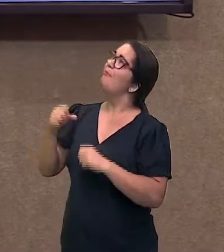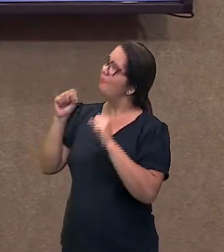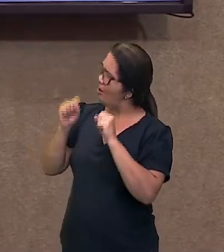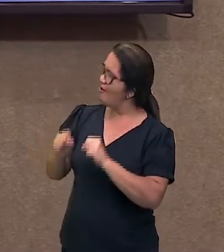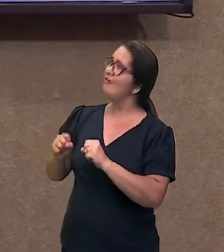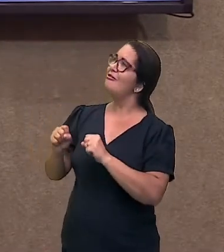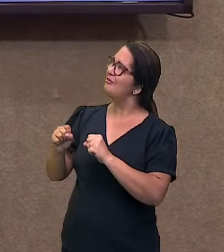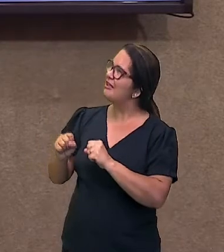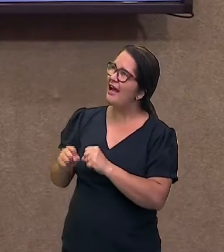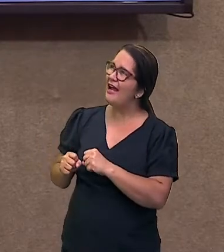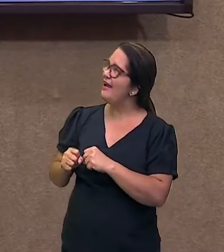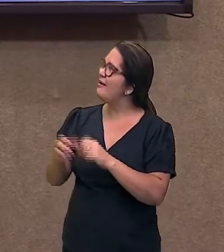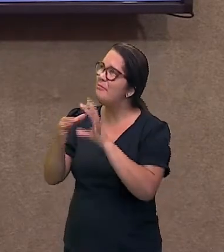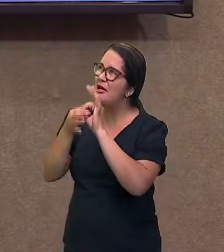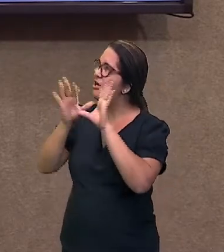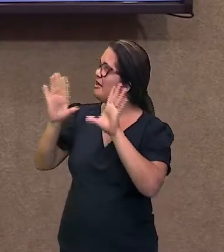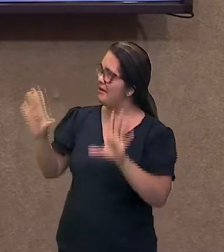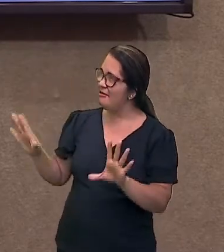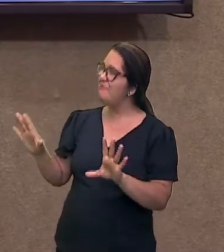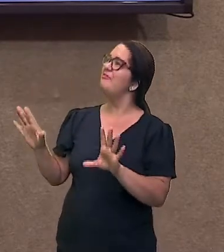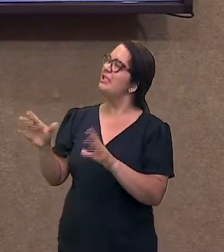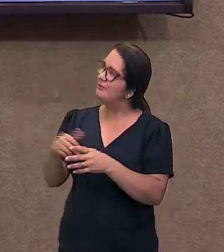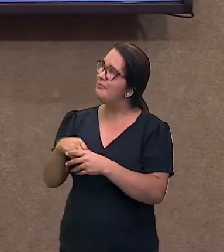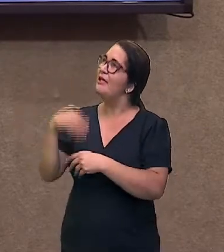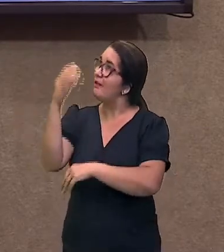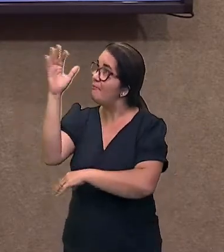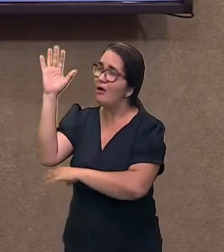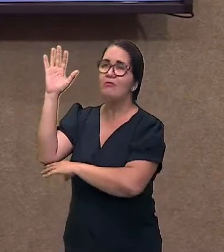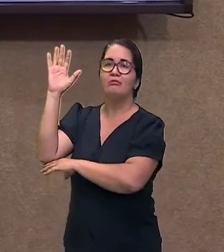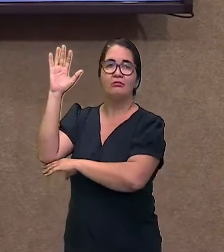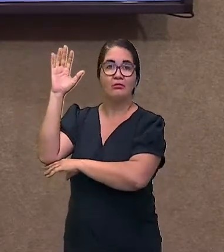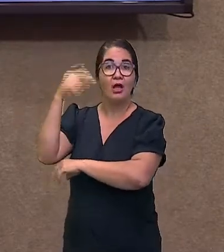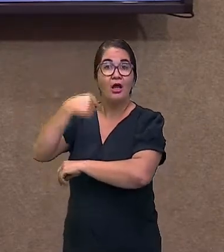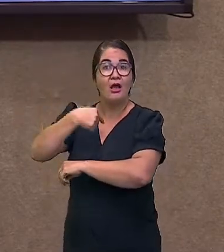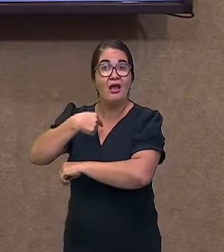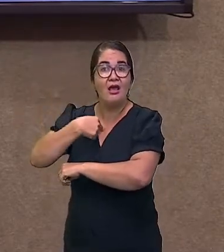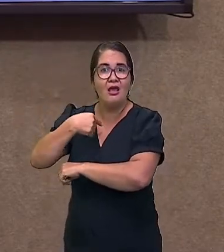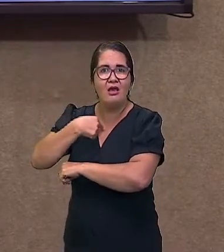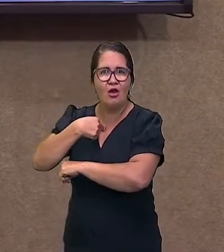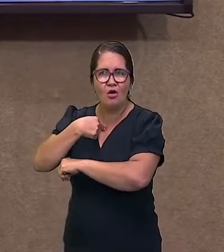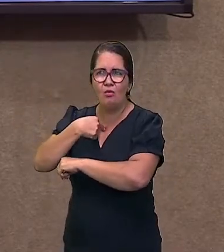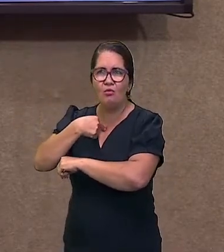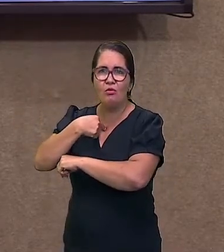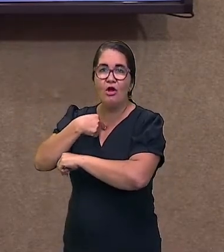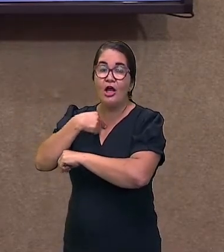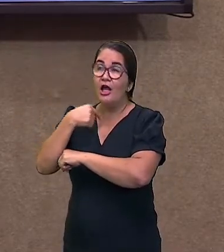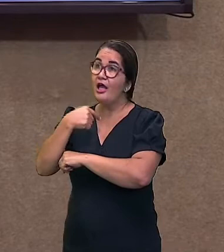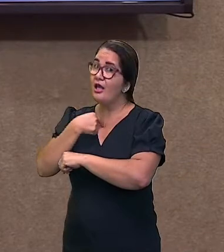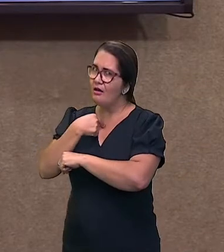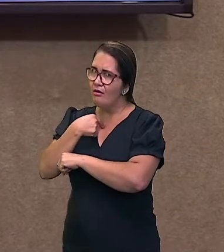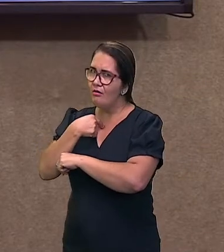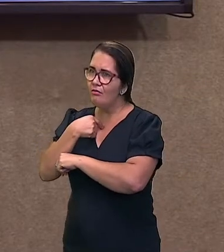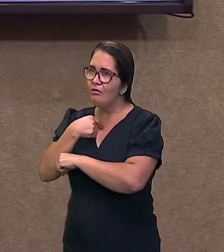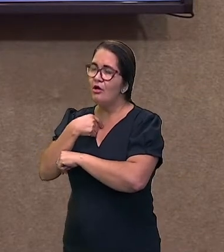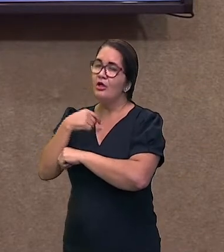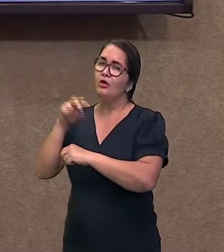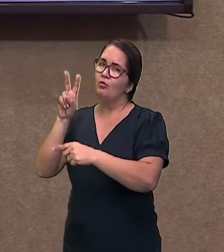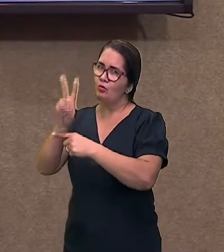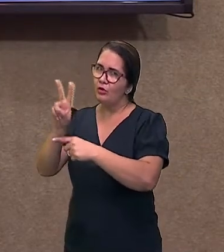árvore, será que eu, modificando aquele espaço, eu vou estar interferindo